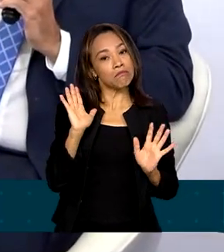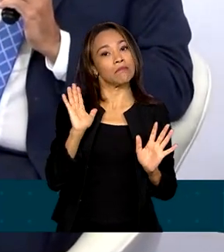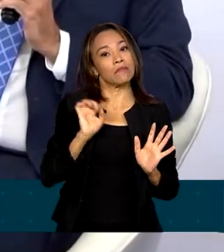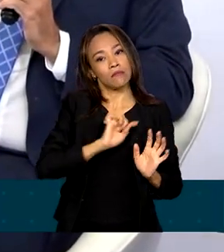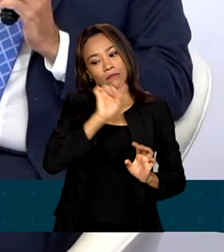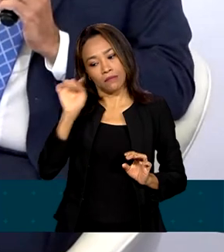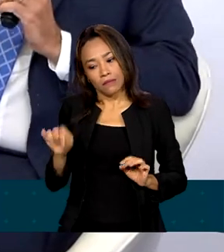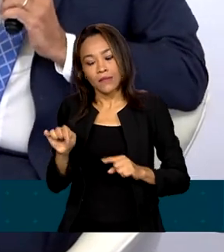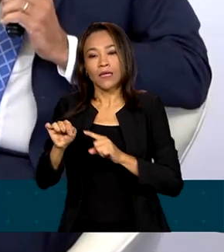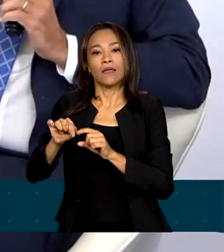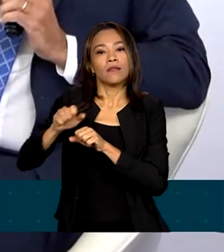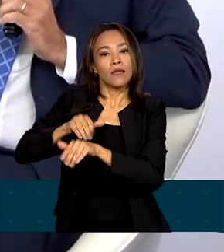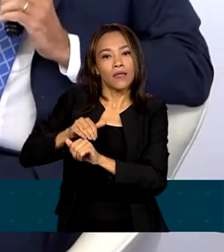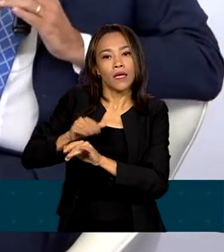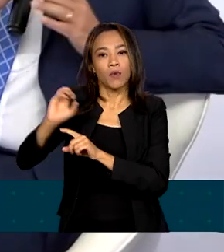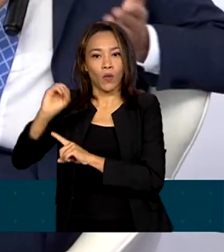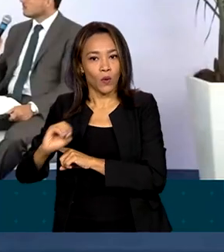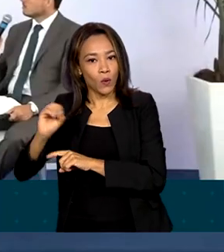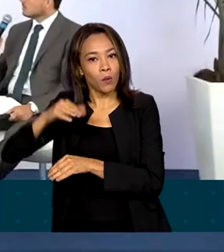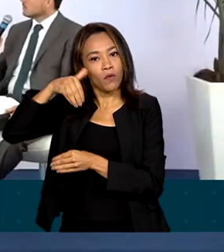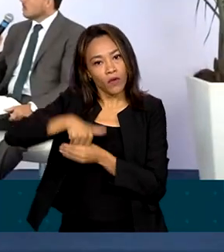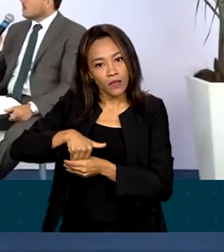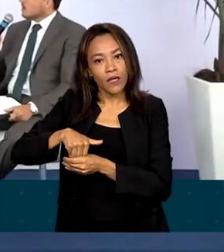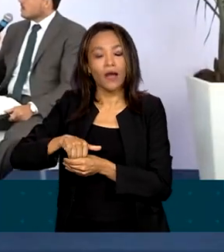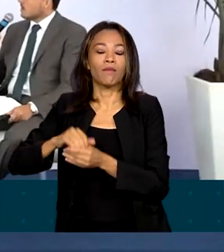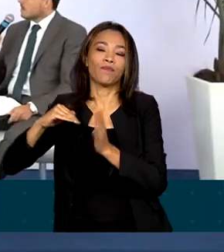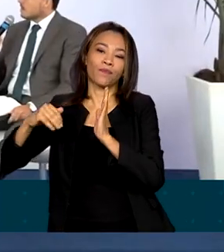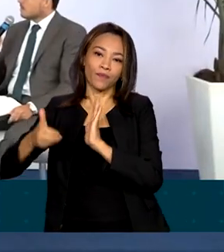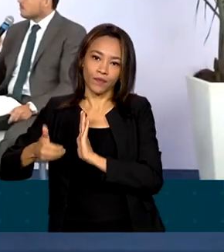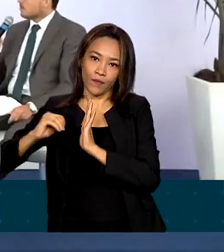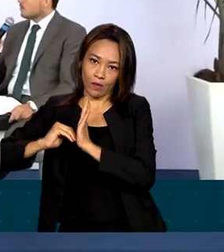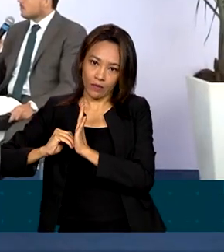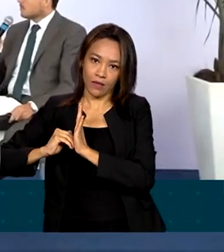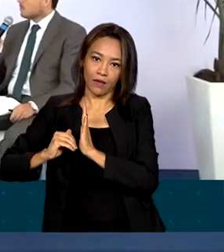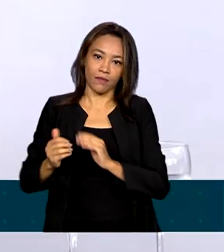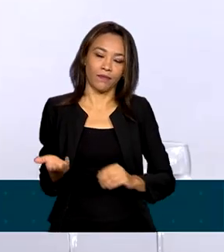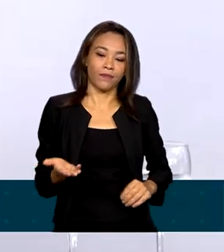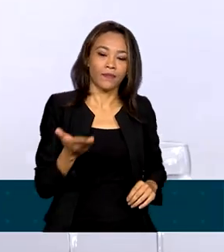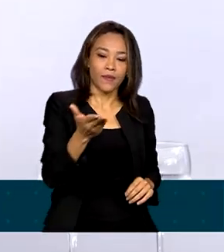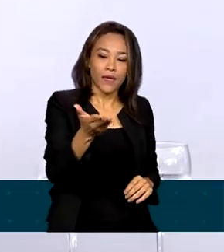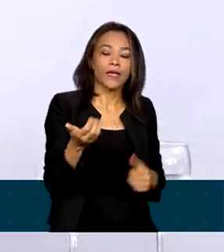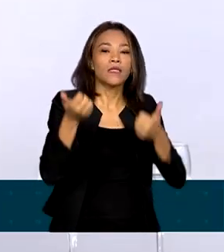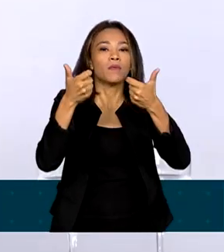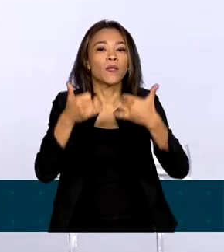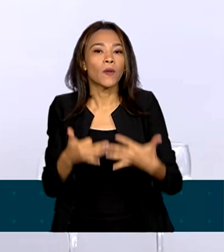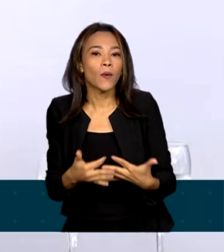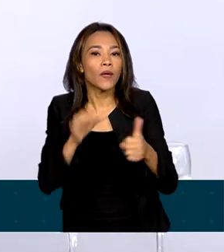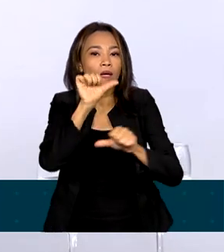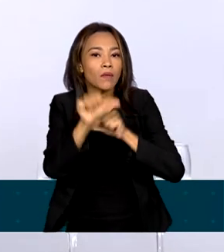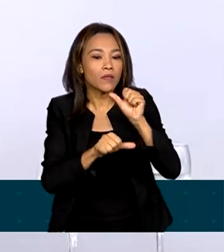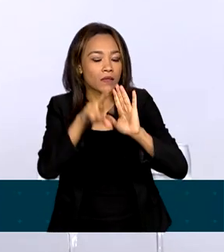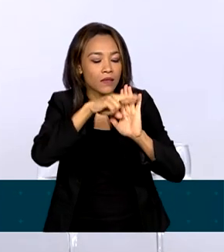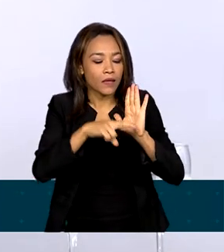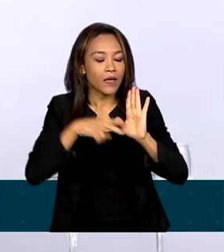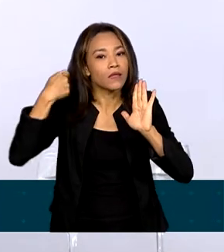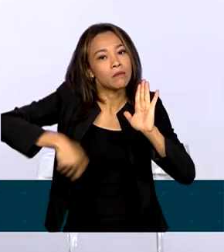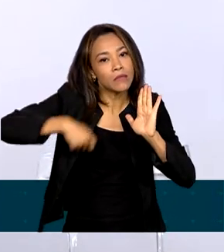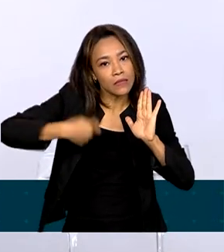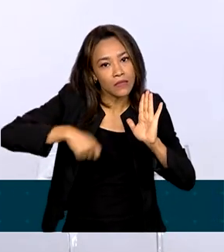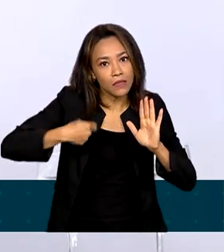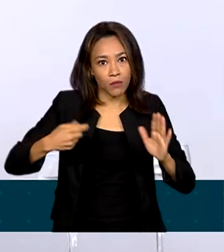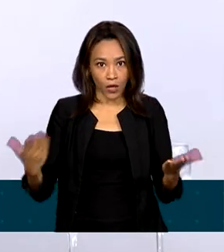em setembro, outubro, no Senado Federal. Haddad lembrou que a reforma é necessária, pois o sistema atual